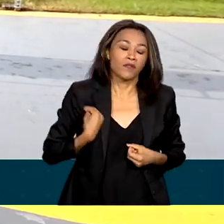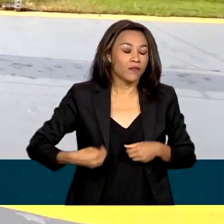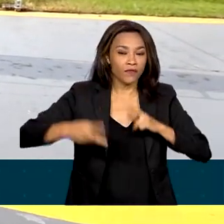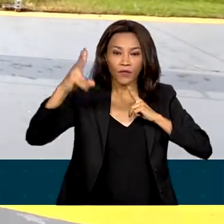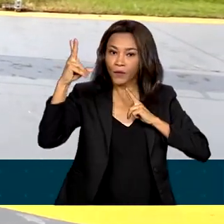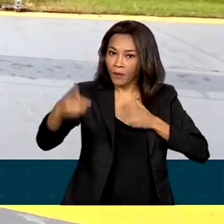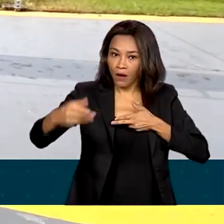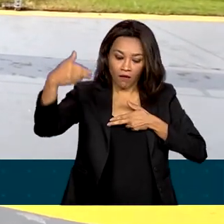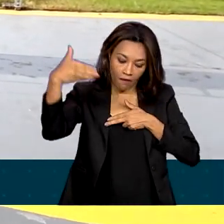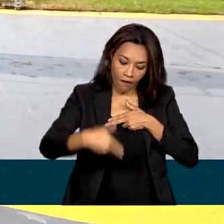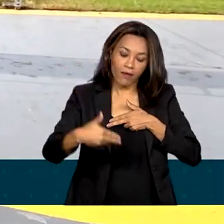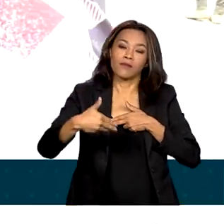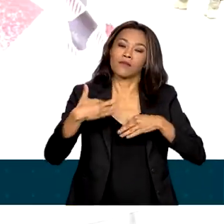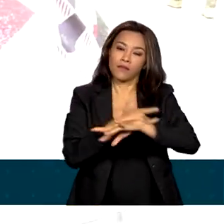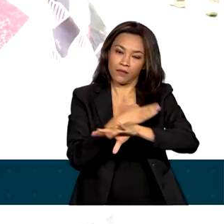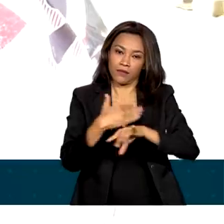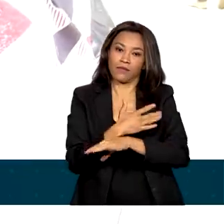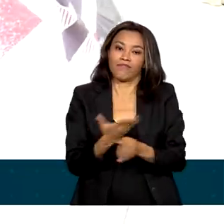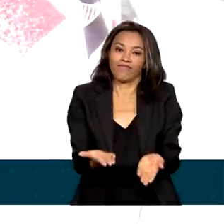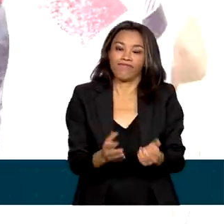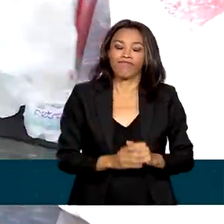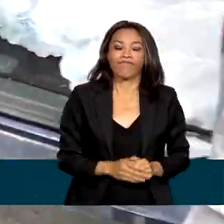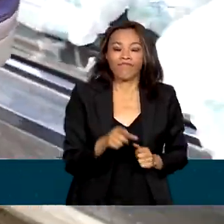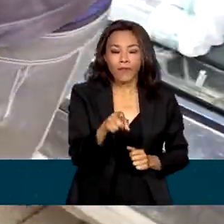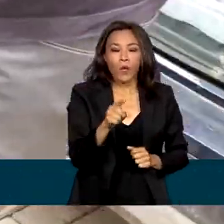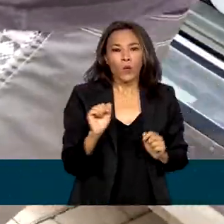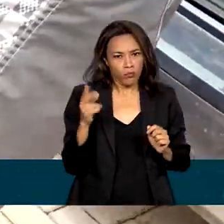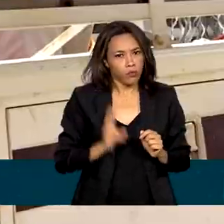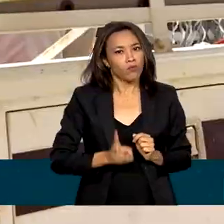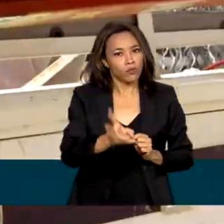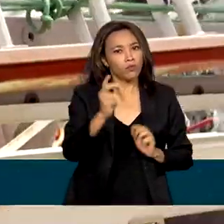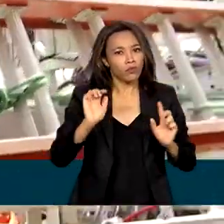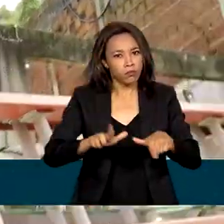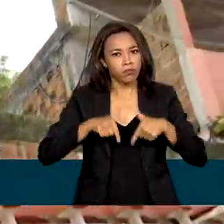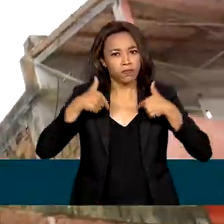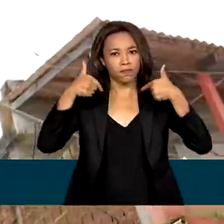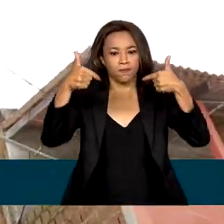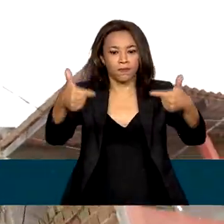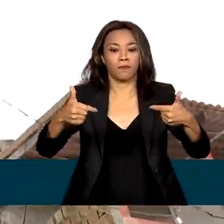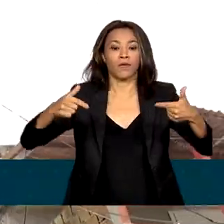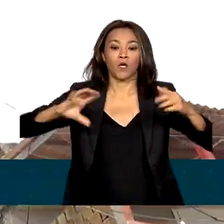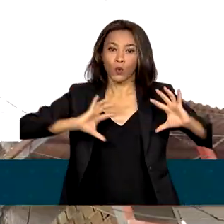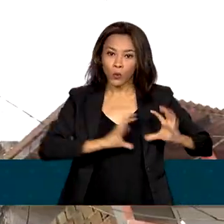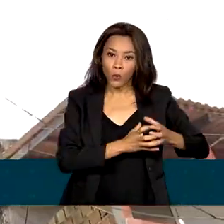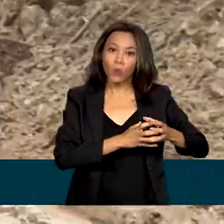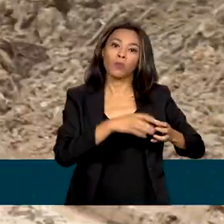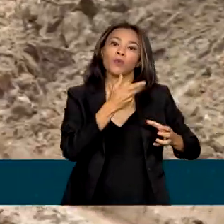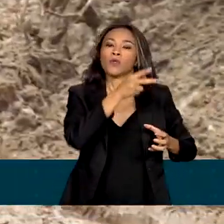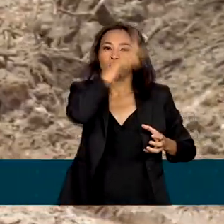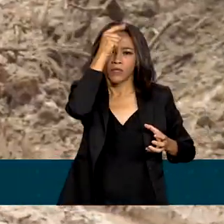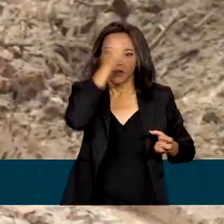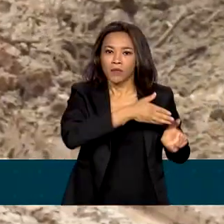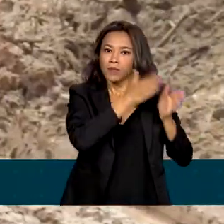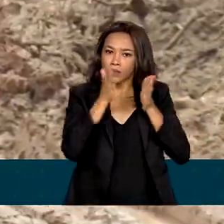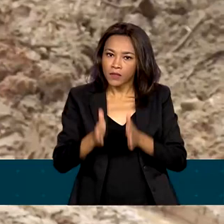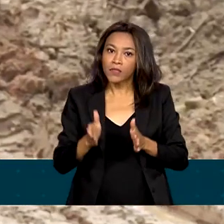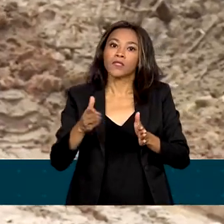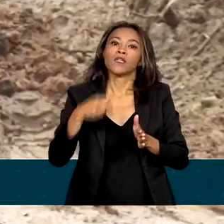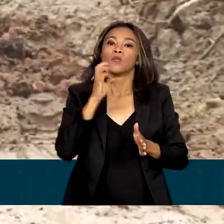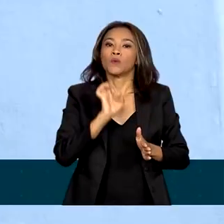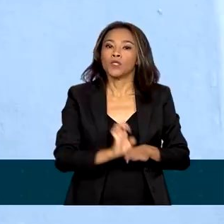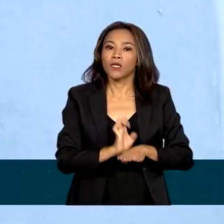situação que São Sebastião. O trabalho é constante, envolvendo equipes municipais, estaduais e